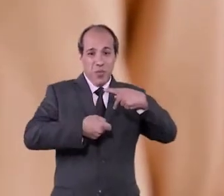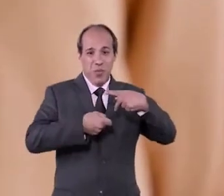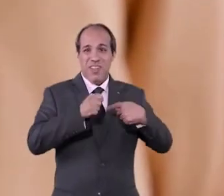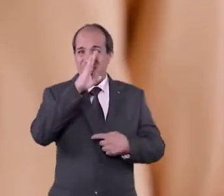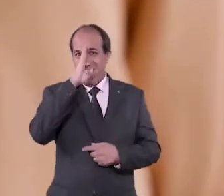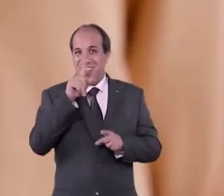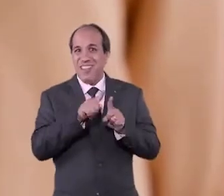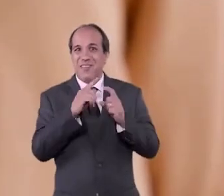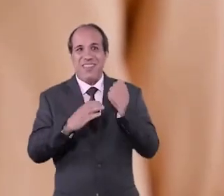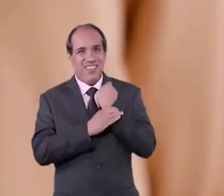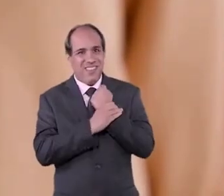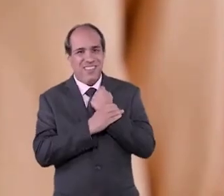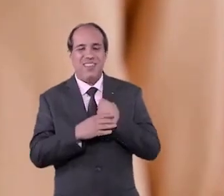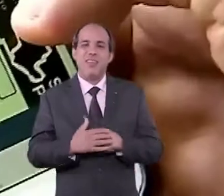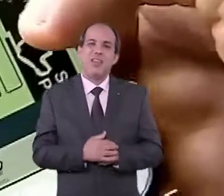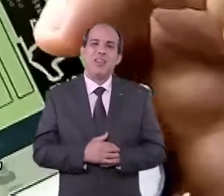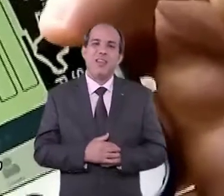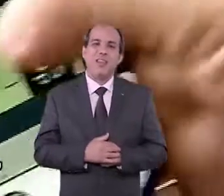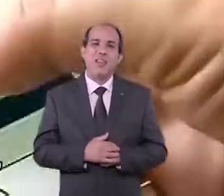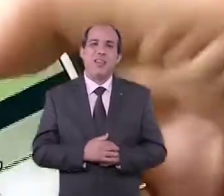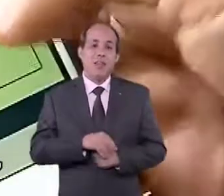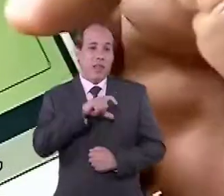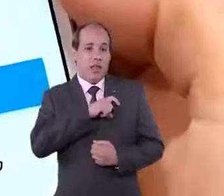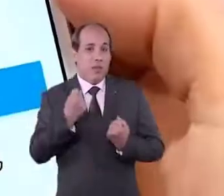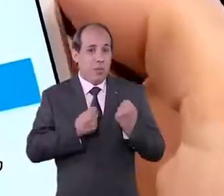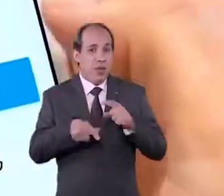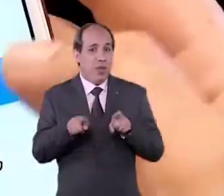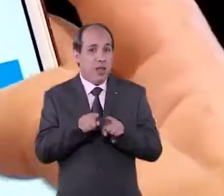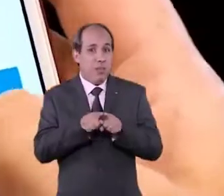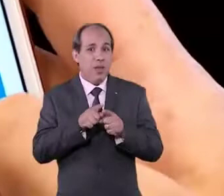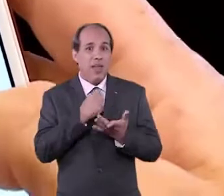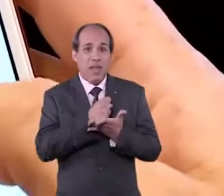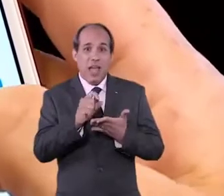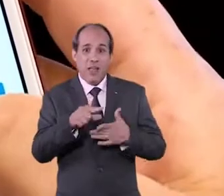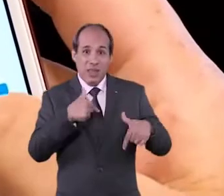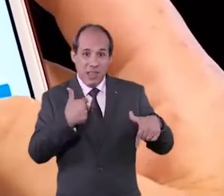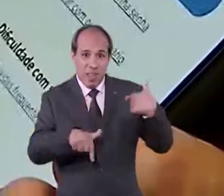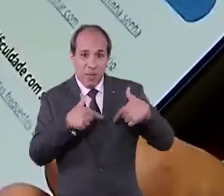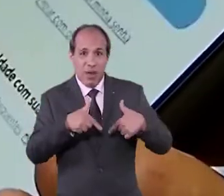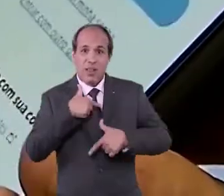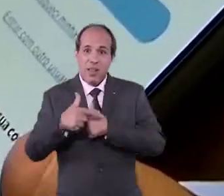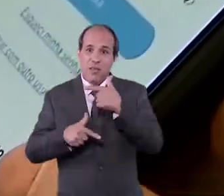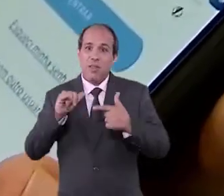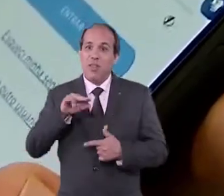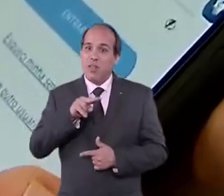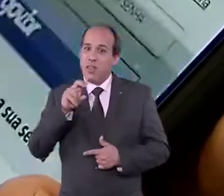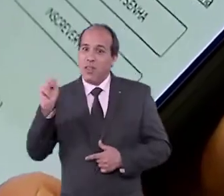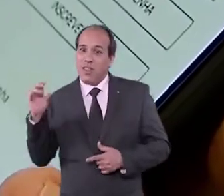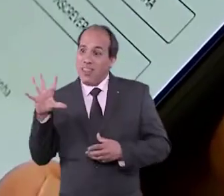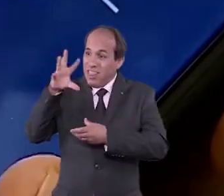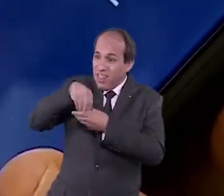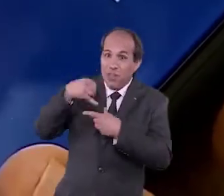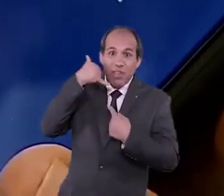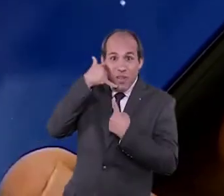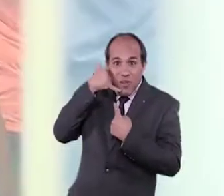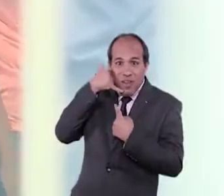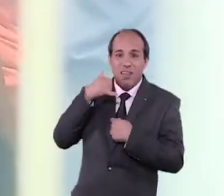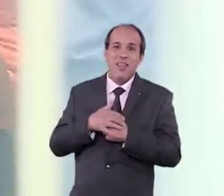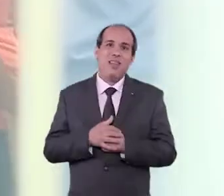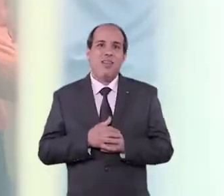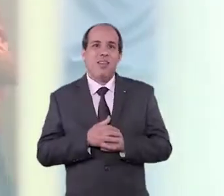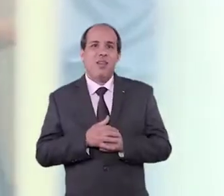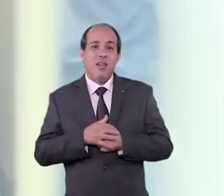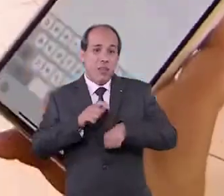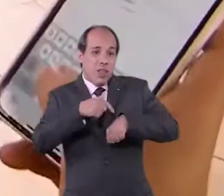PIX, gratuito e seguro. As carteiras de motorista, de trabalho e os serviços do INSS indo parar dentro do